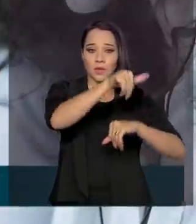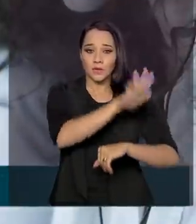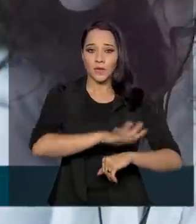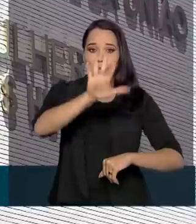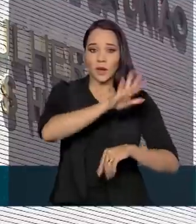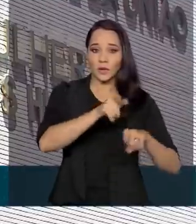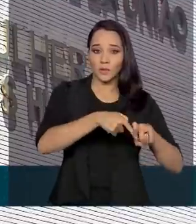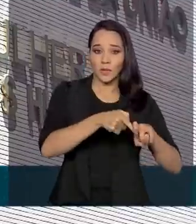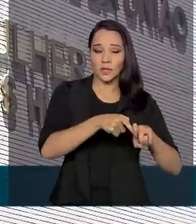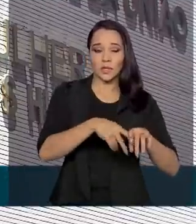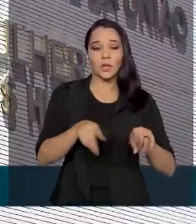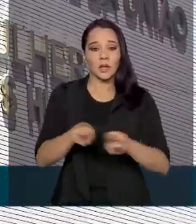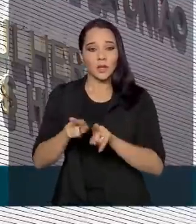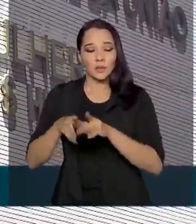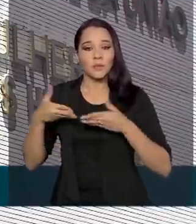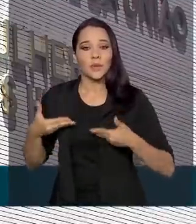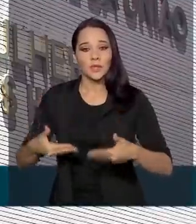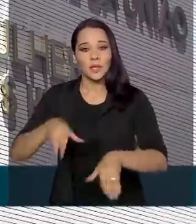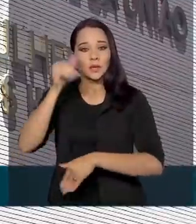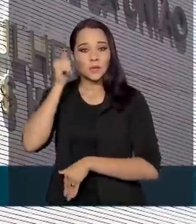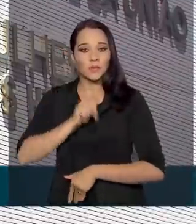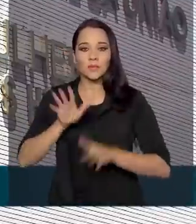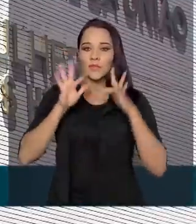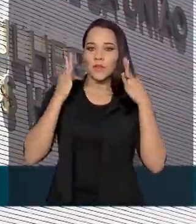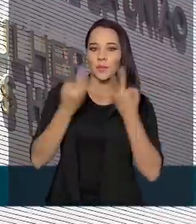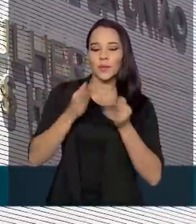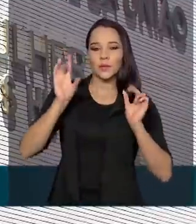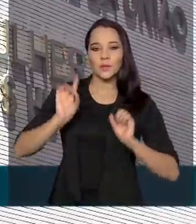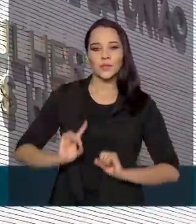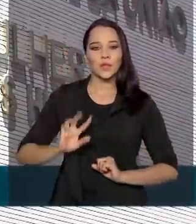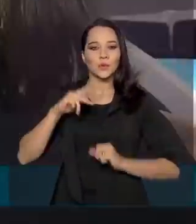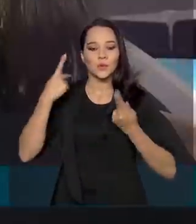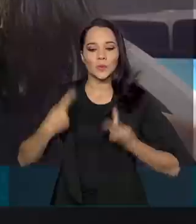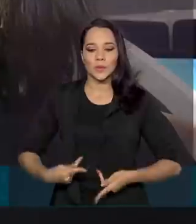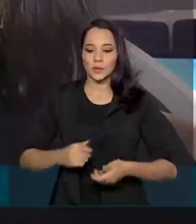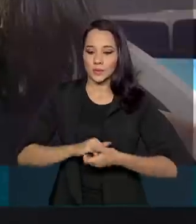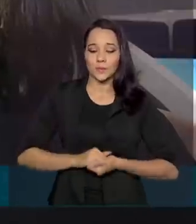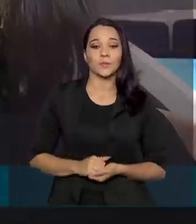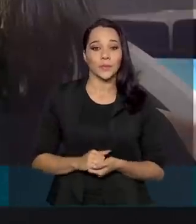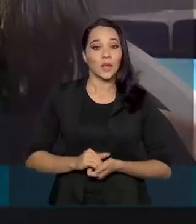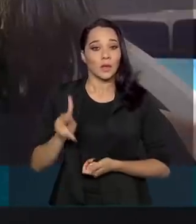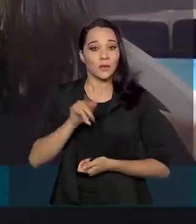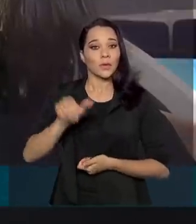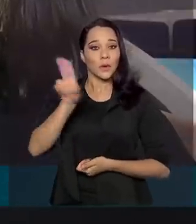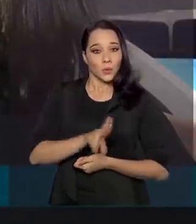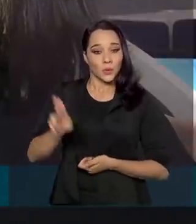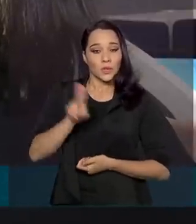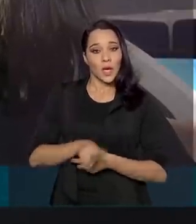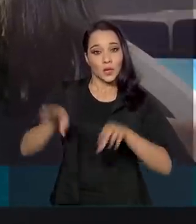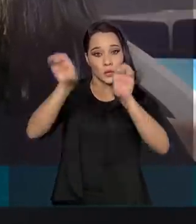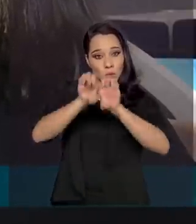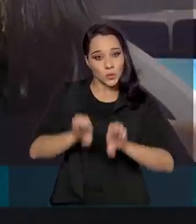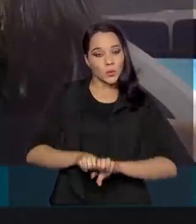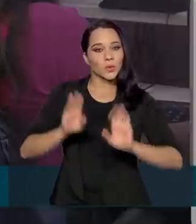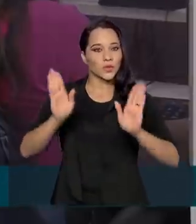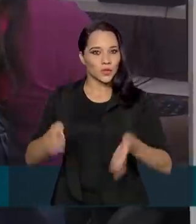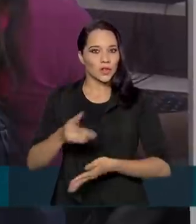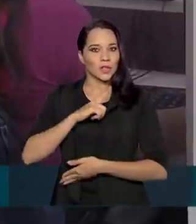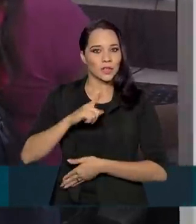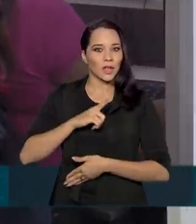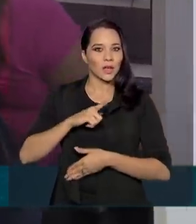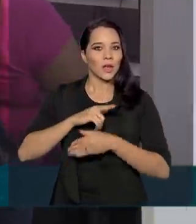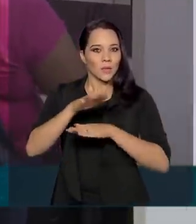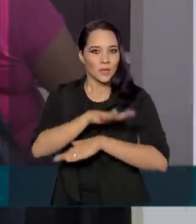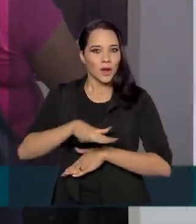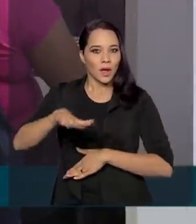de Medicina e o Ministério da Mulher, da Família e dos Direitos Humanos e vai utilizar a estrutura já existente dos